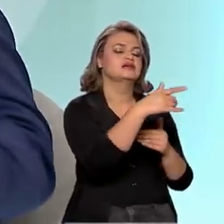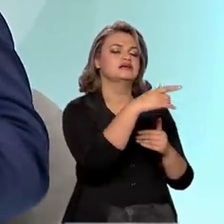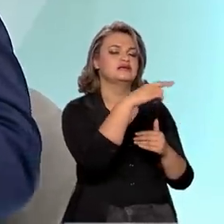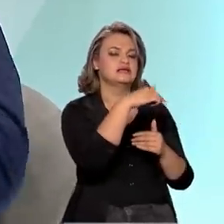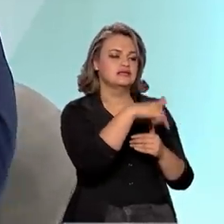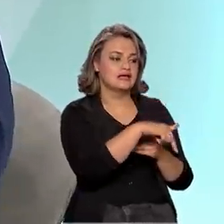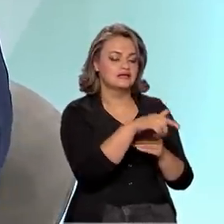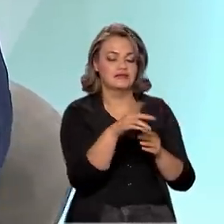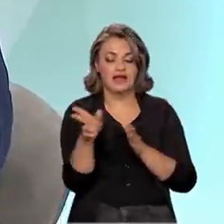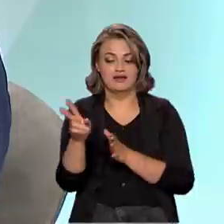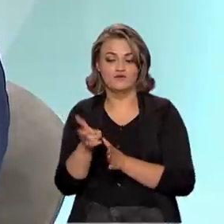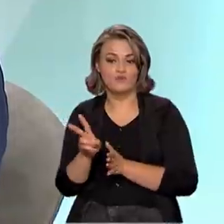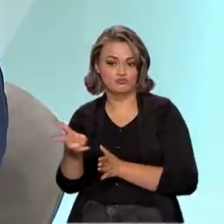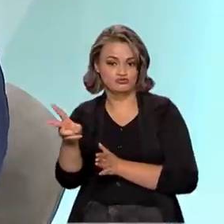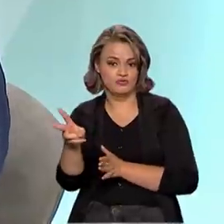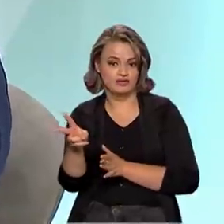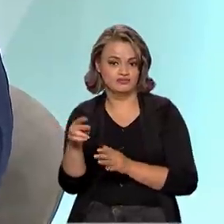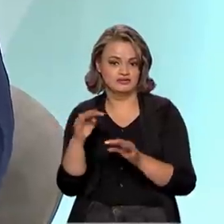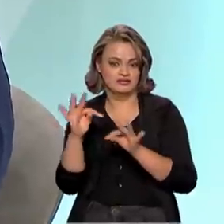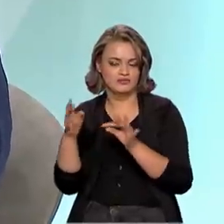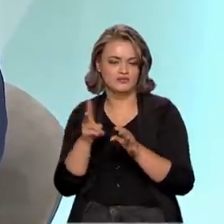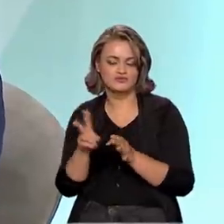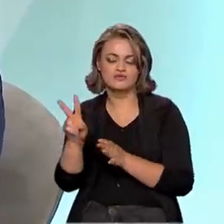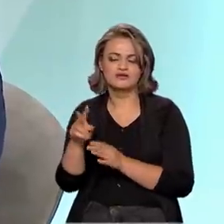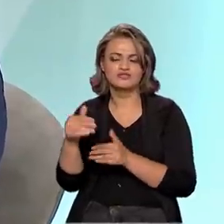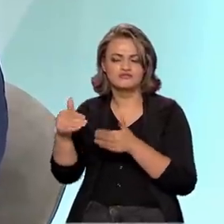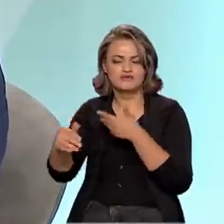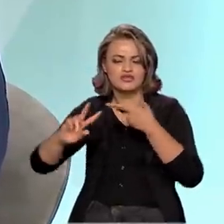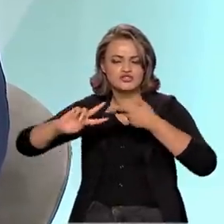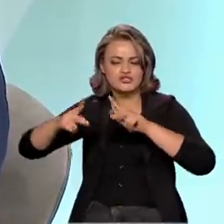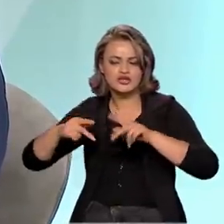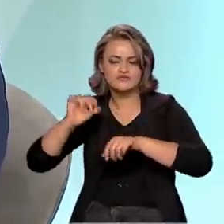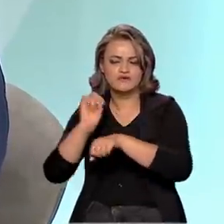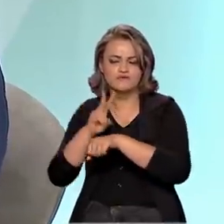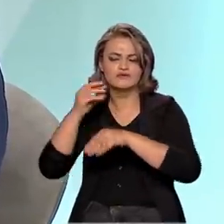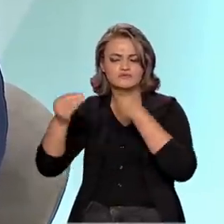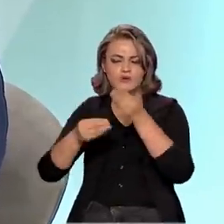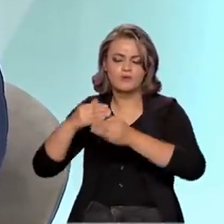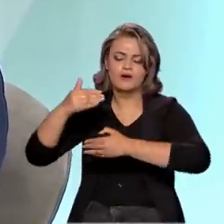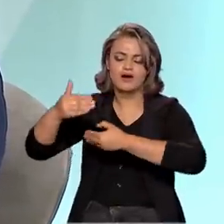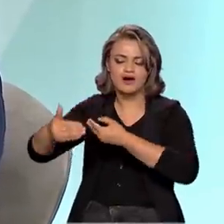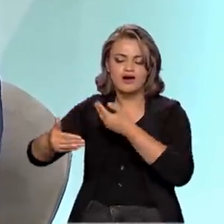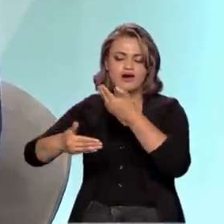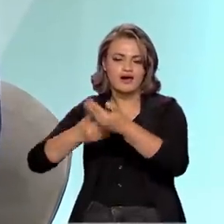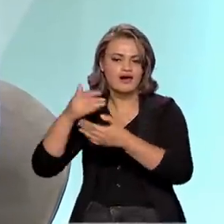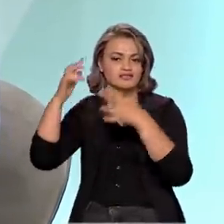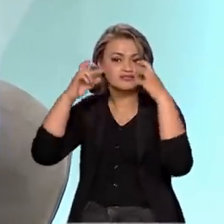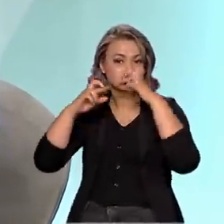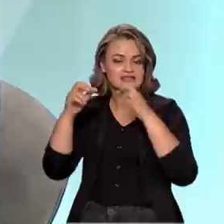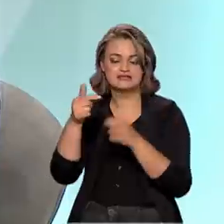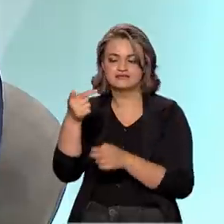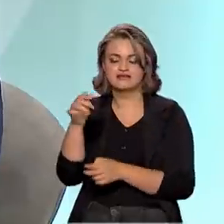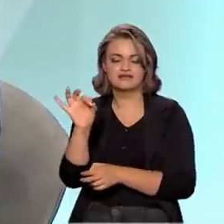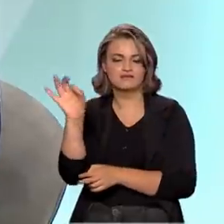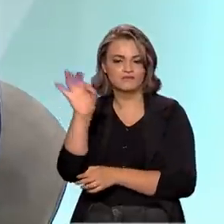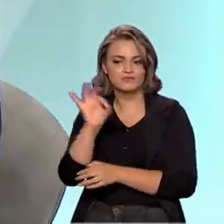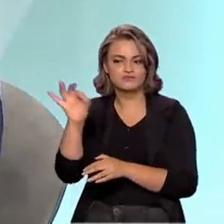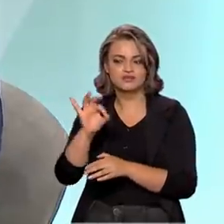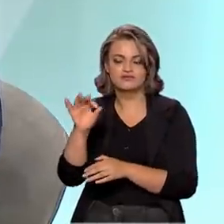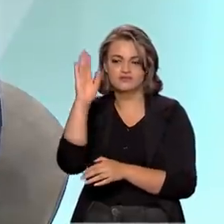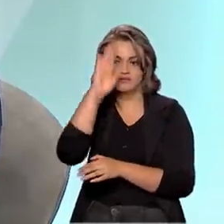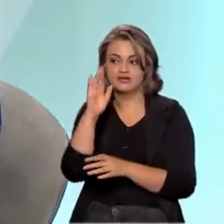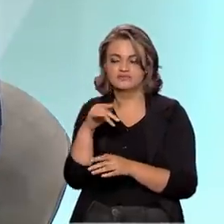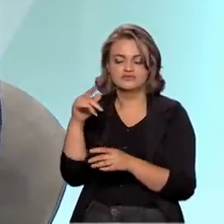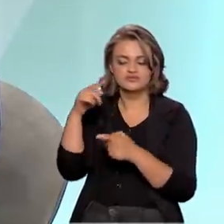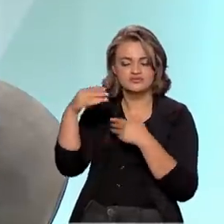parte continuada toda a análise de sequenciamento genético do vírus. Somos responsáveis por 70% do sequenciamento em todo o Brasil.